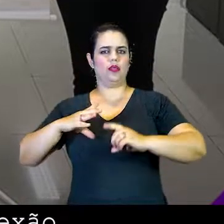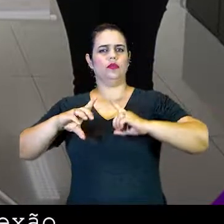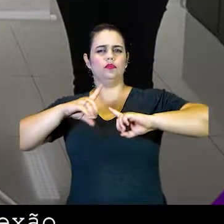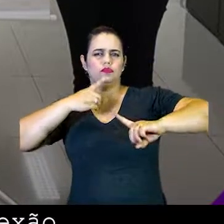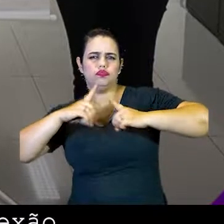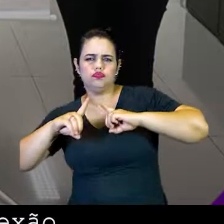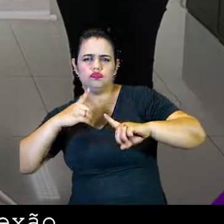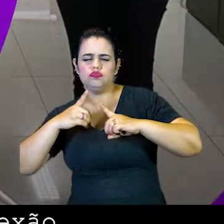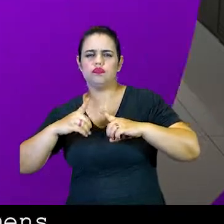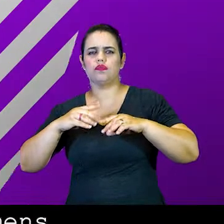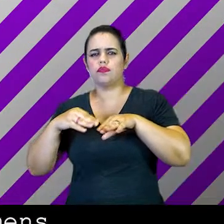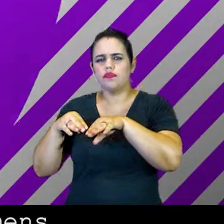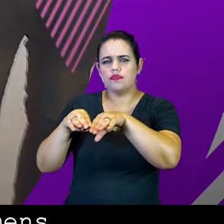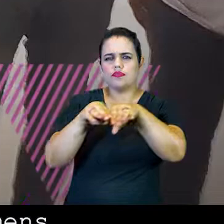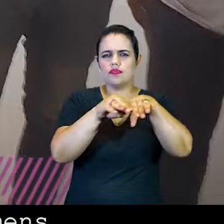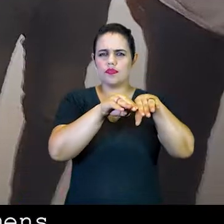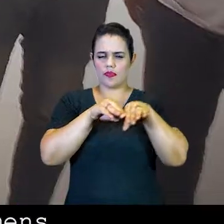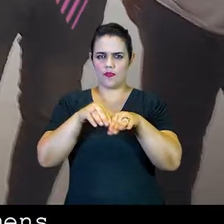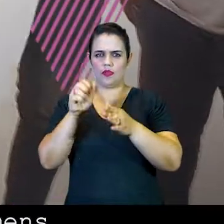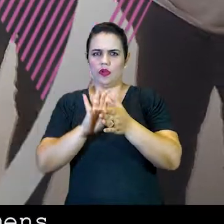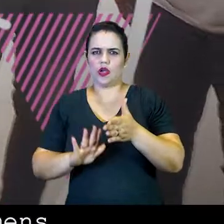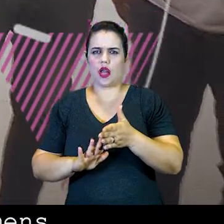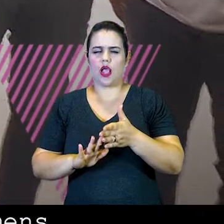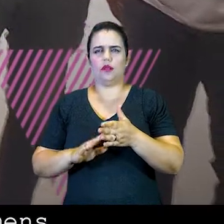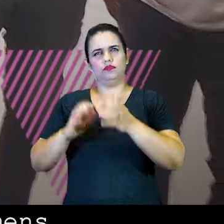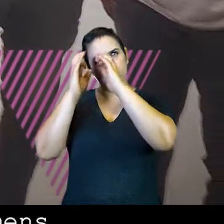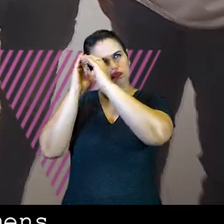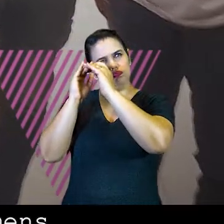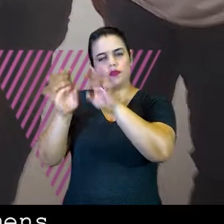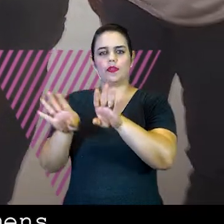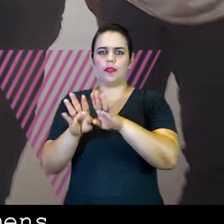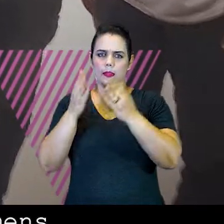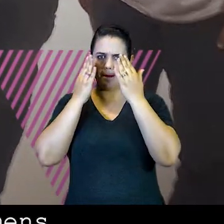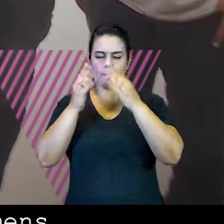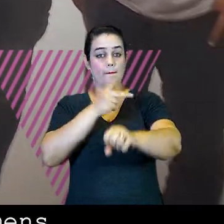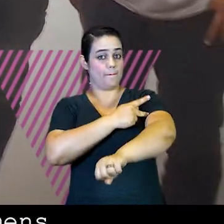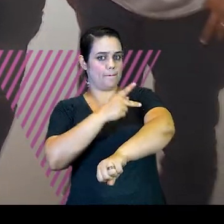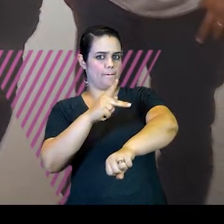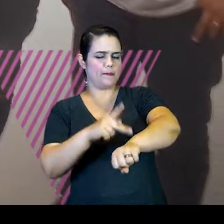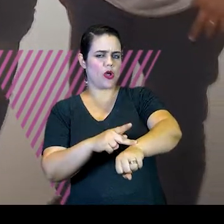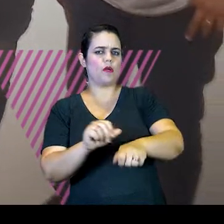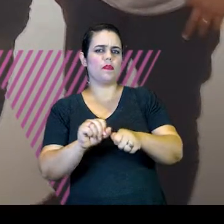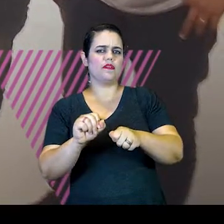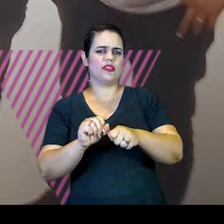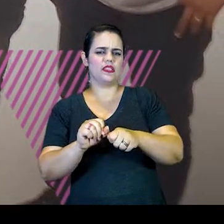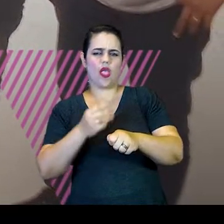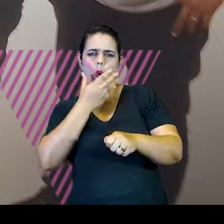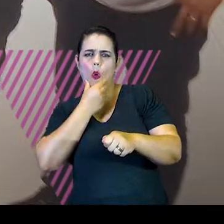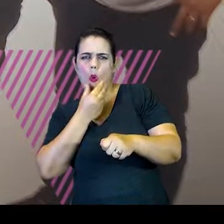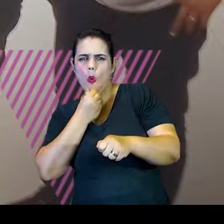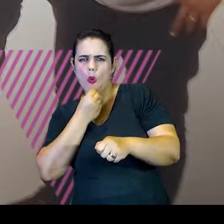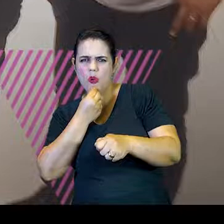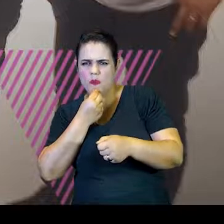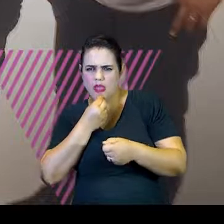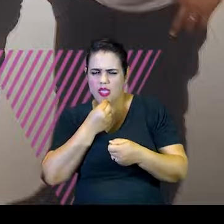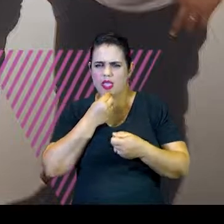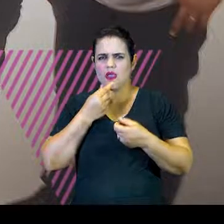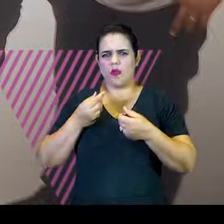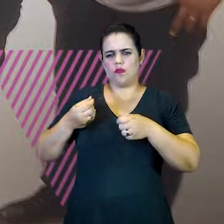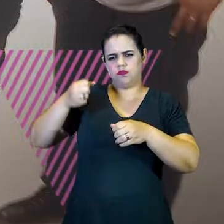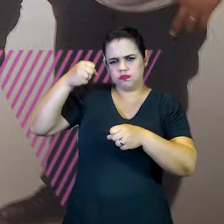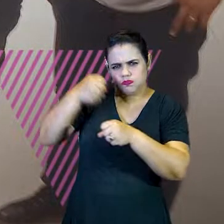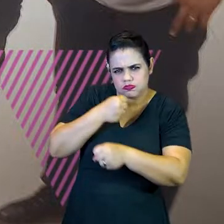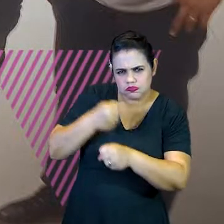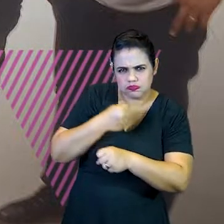atividades de reflexão e psicopedagógicas para a responsabilização de homens, autores de violência contra as mulheres.